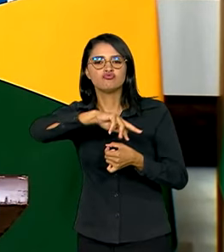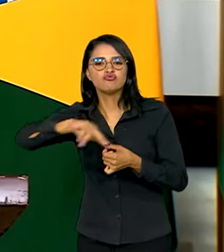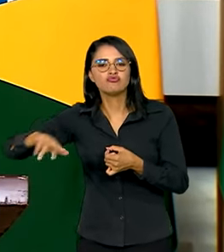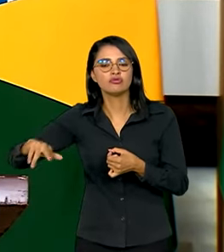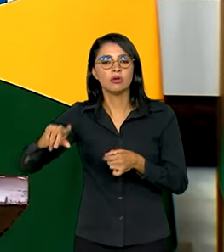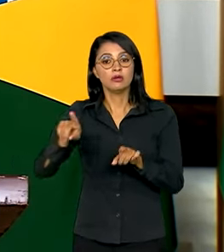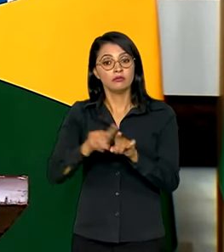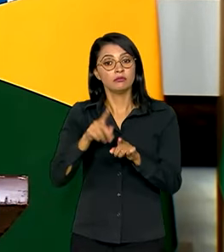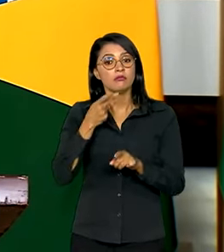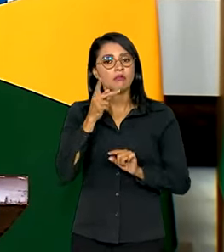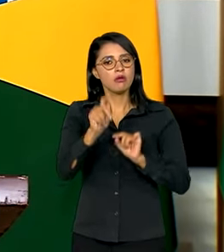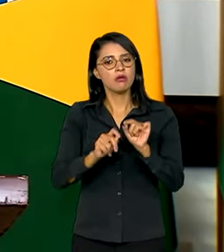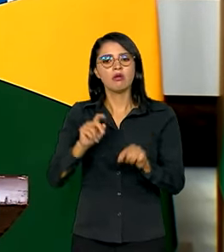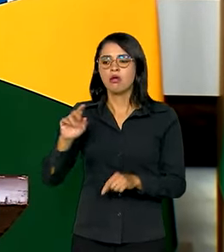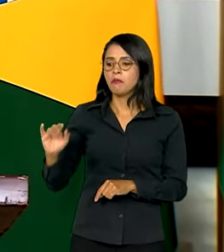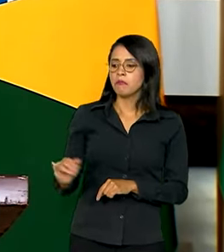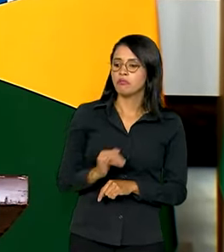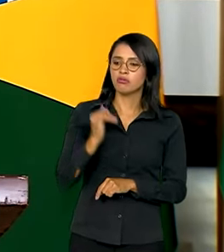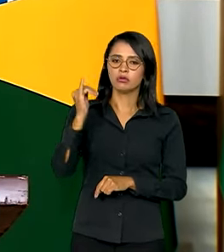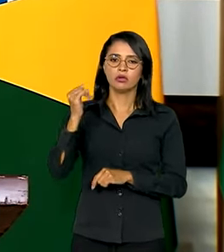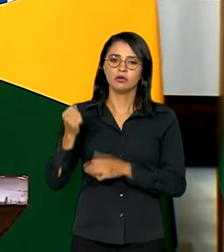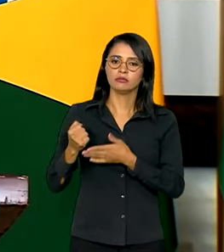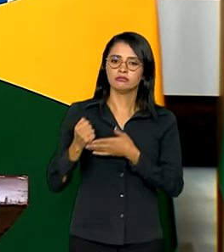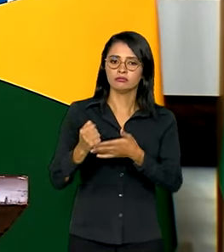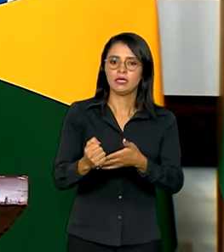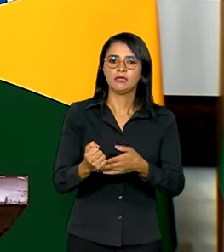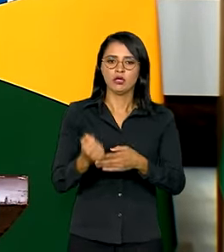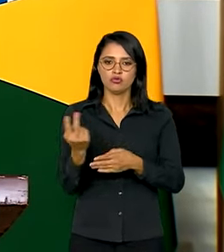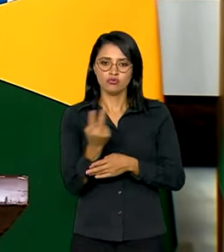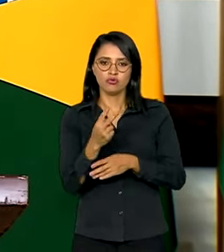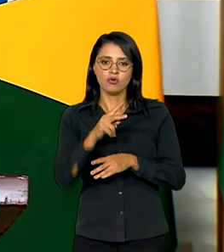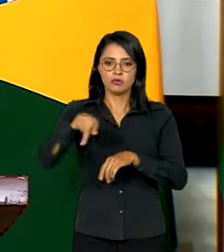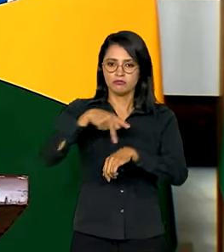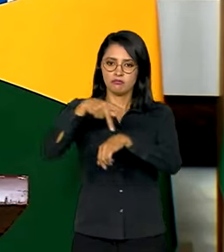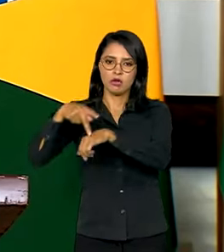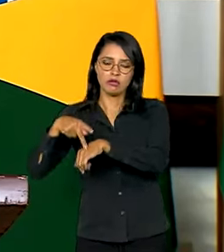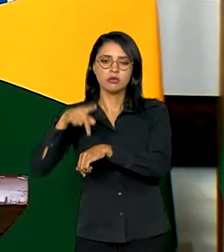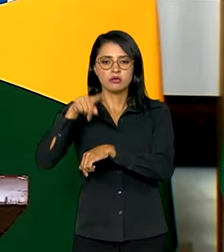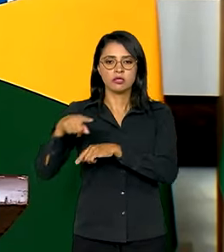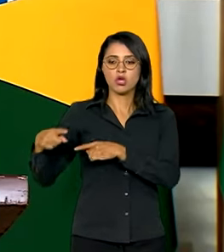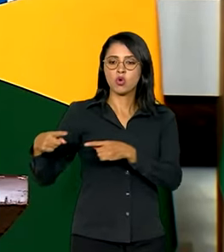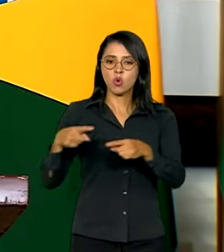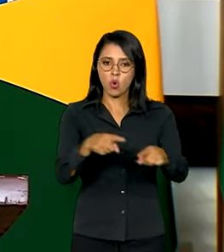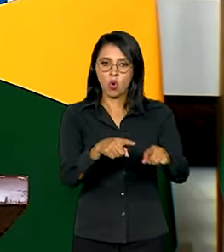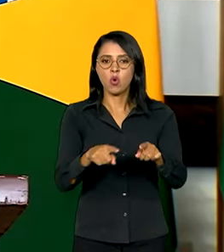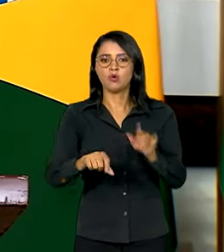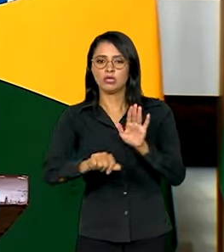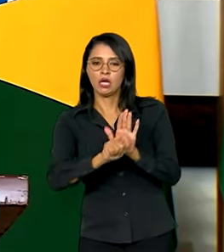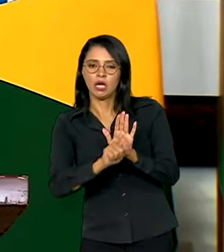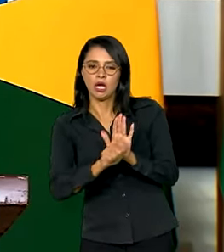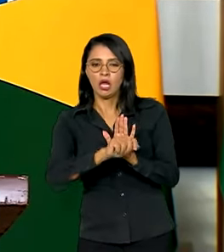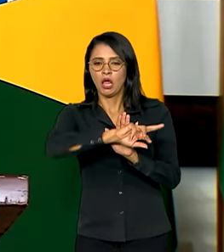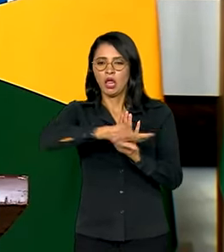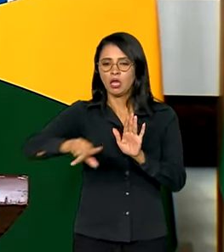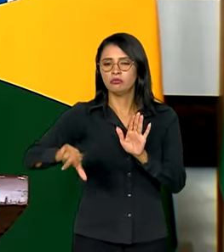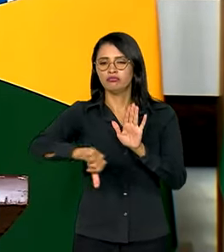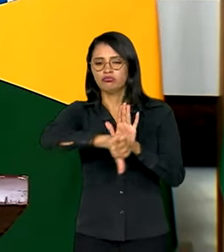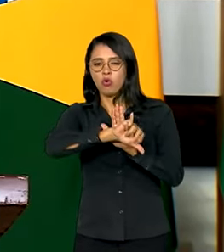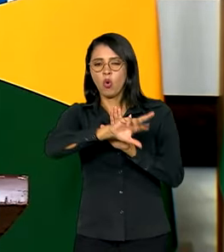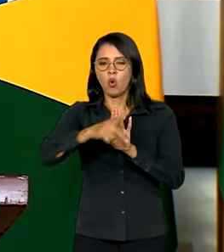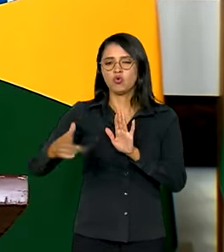Ressalto também a importância da cooperação bilateral no que se refere ao combate ao narcotráfico e outros ilícitos